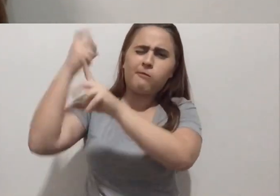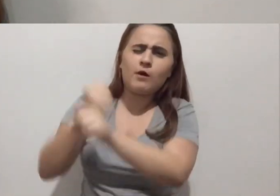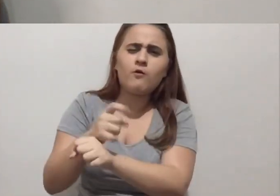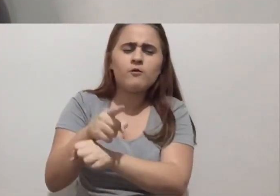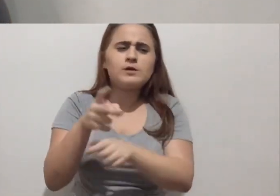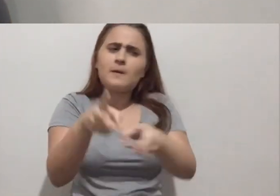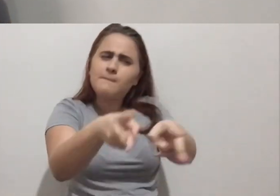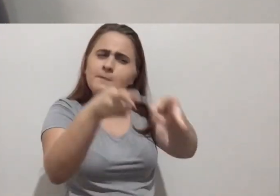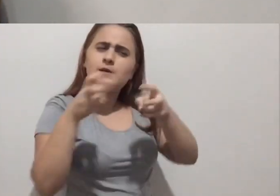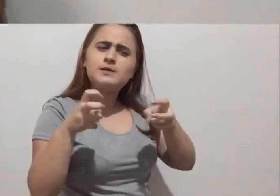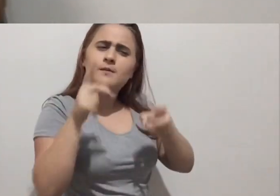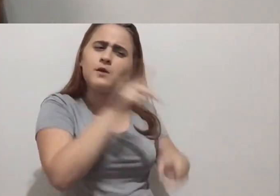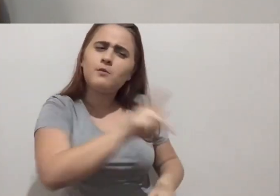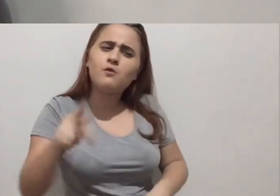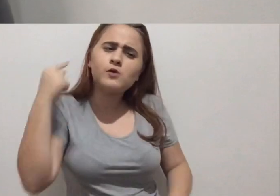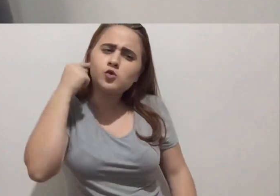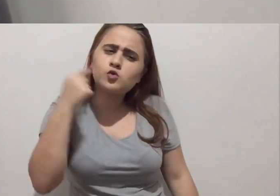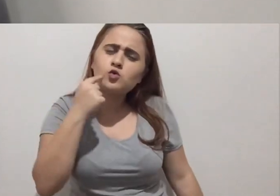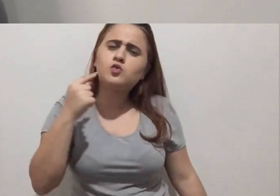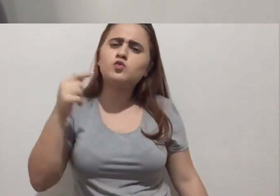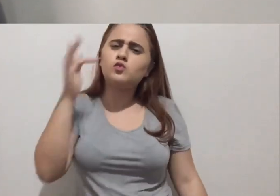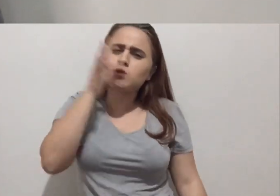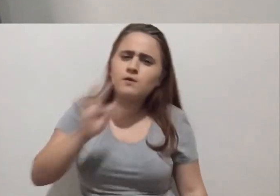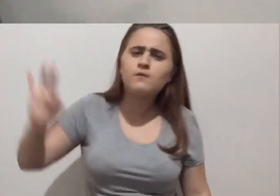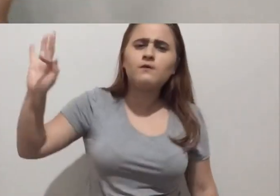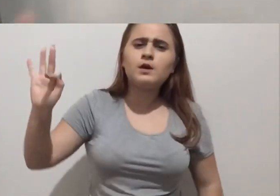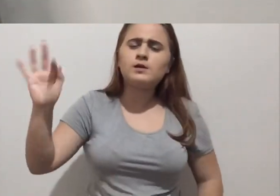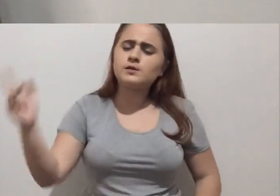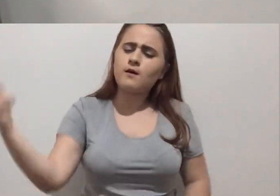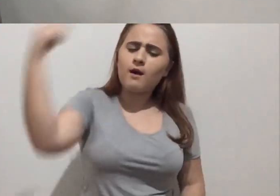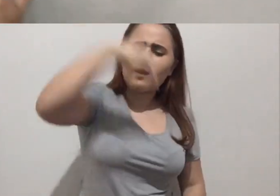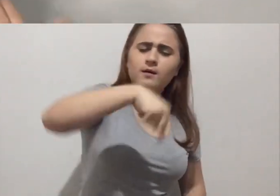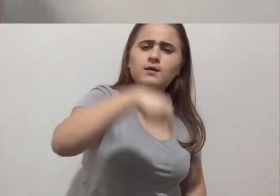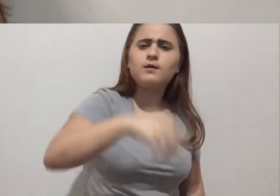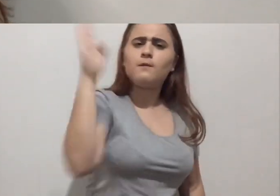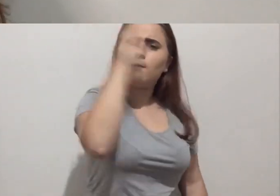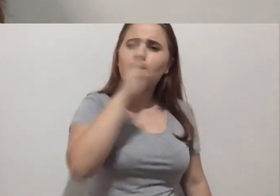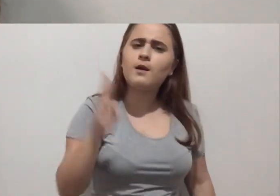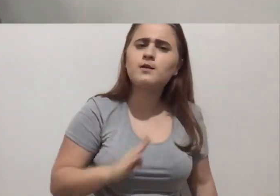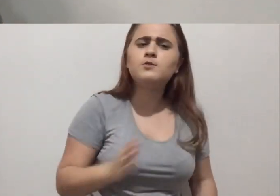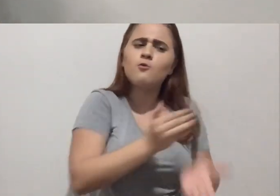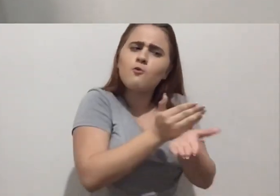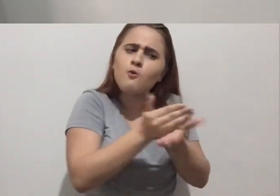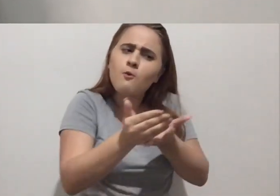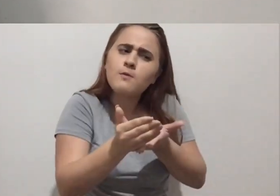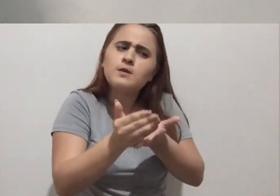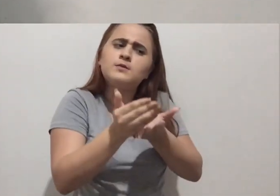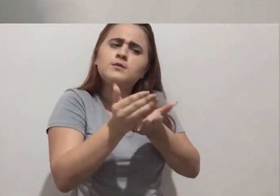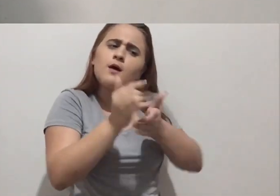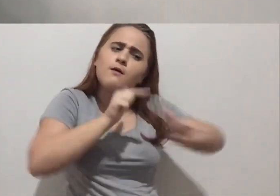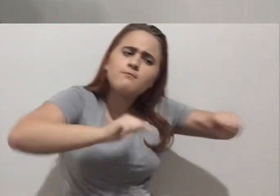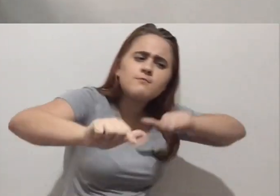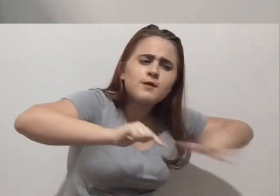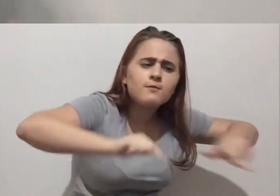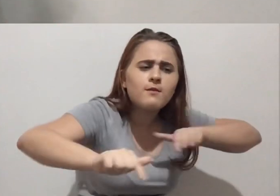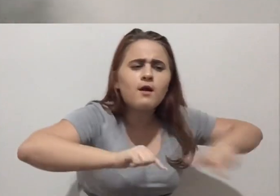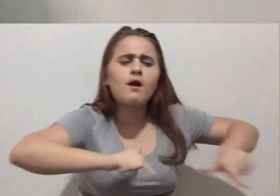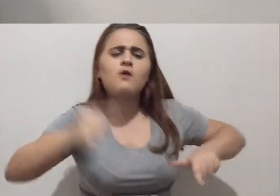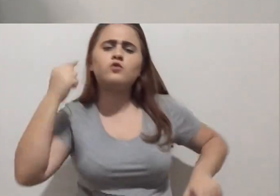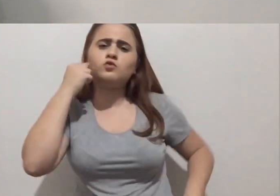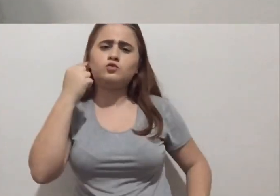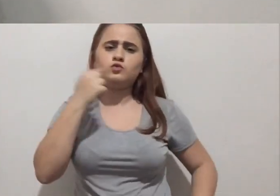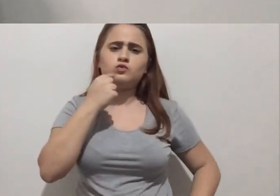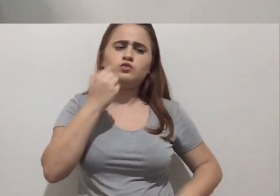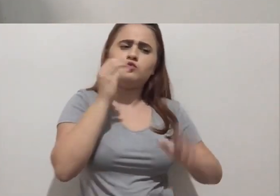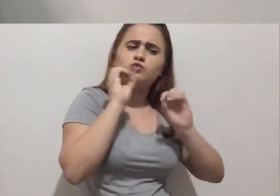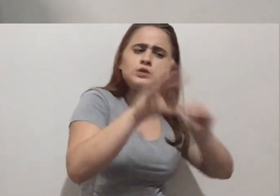que veio um professor surdo aqui começar esse trabalho com os surdos. A partir disso, a língua de sinais francesa tem grande influência